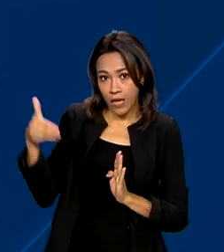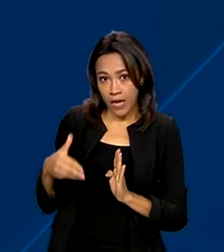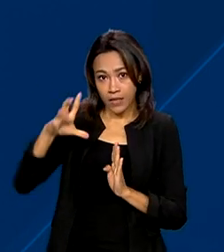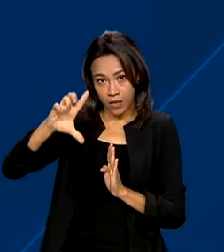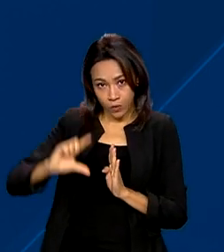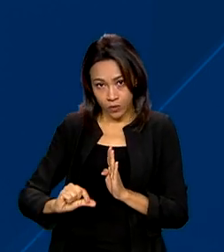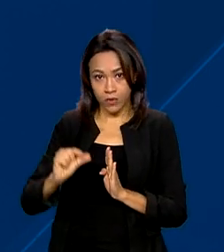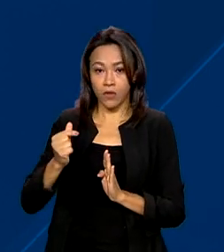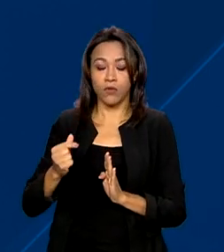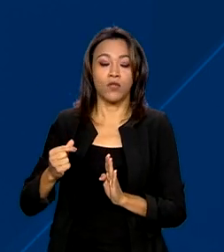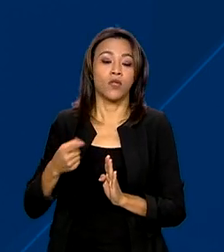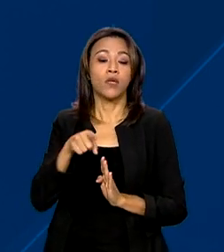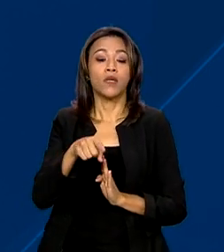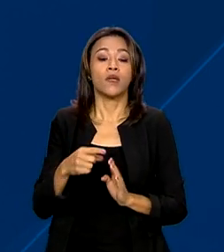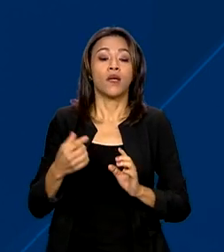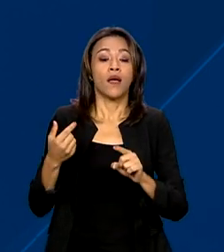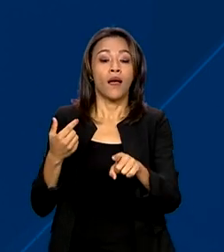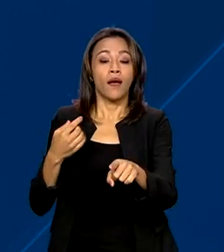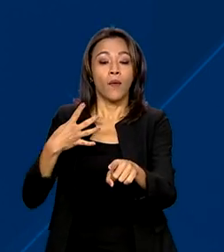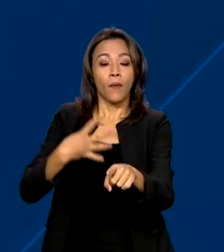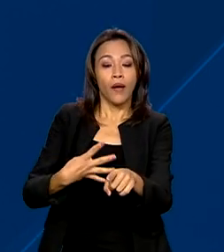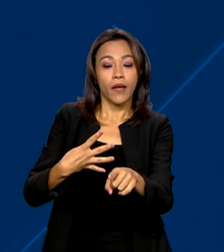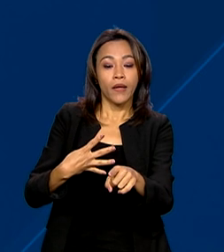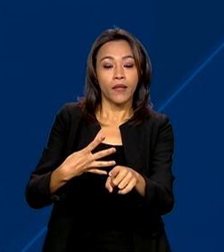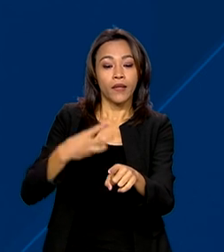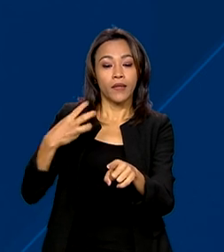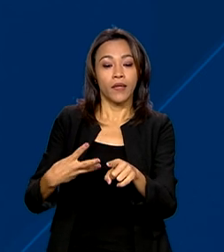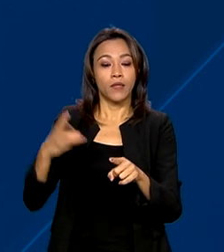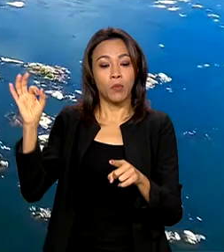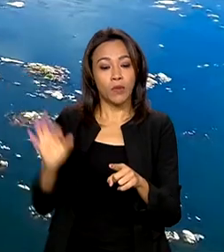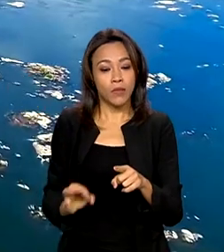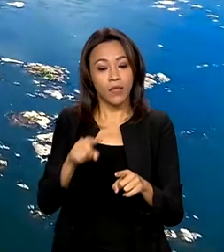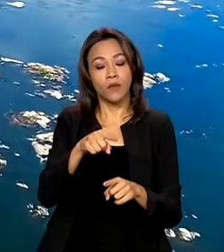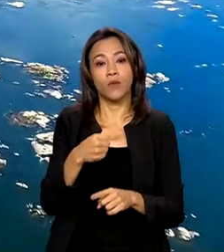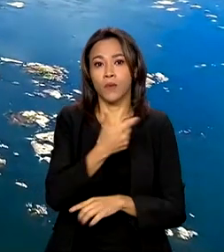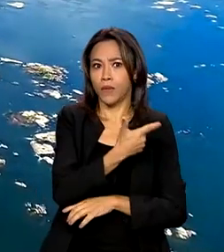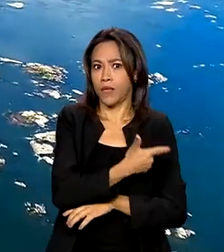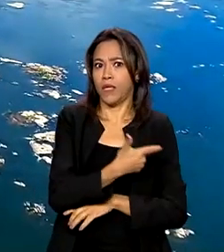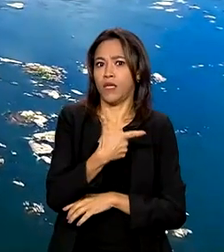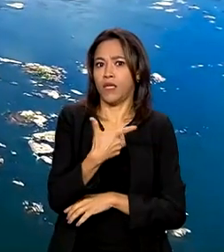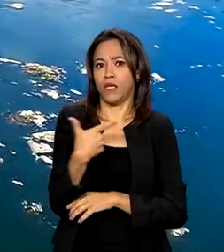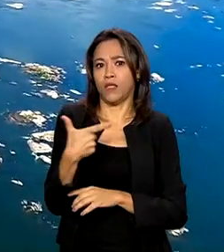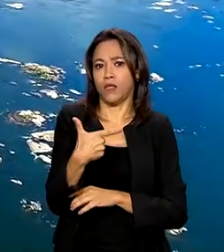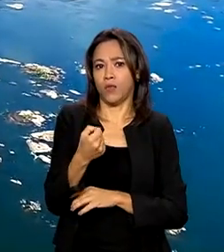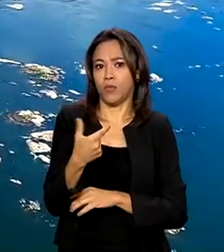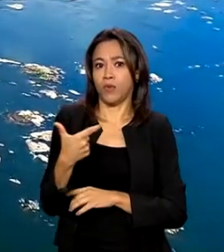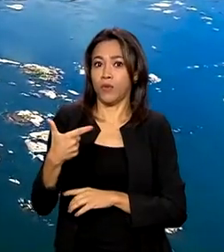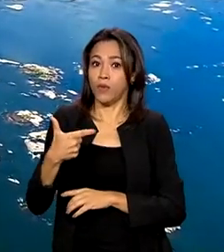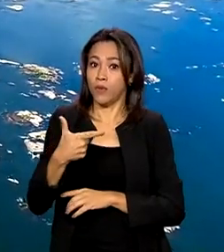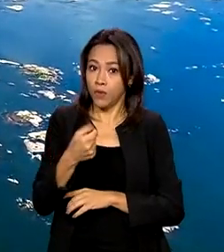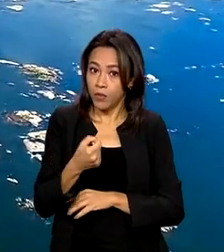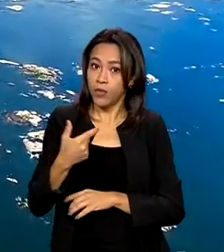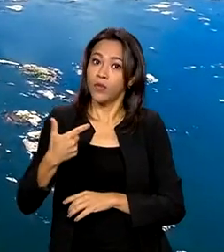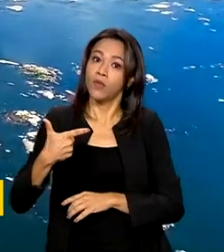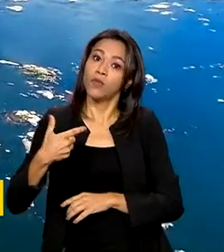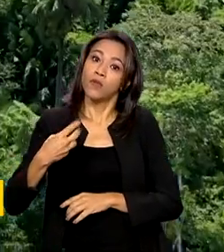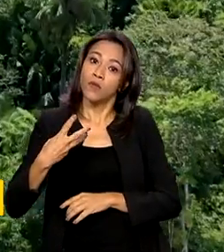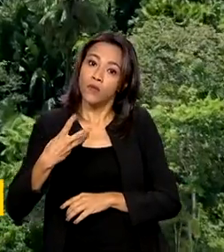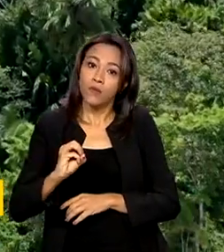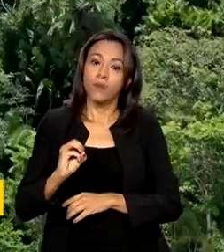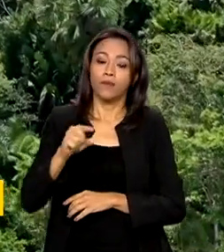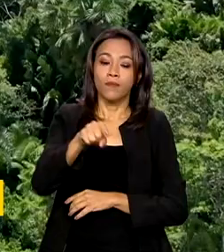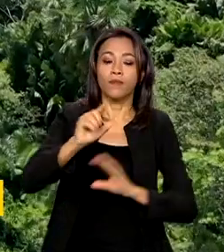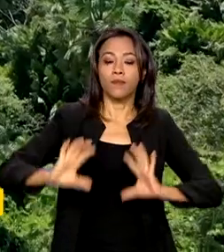passe para 43% em 2030. Na cerimônia de comemoração do Dia Mundial do Meio Ambiente,